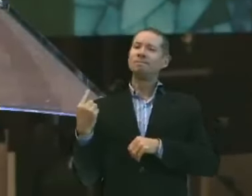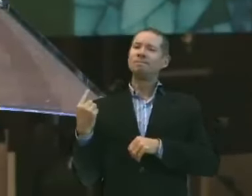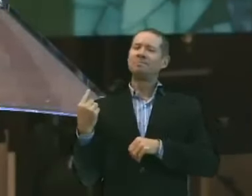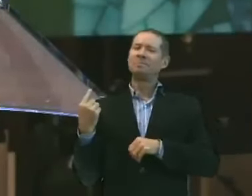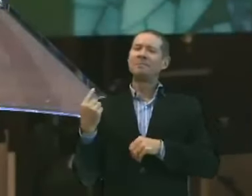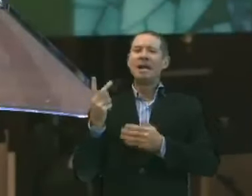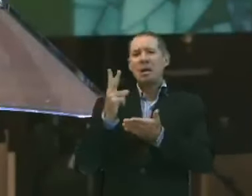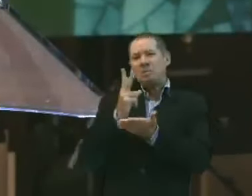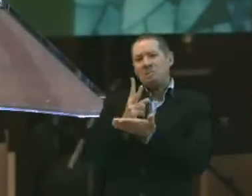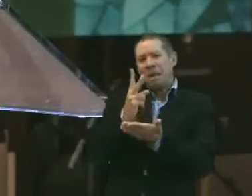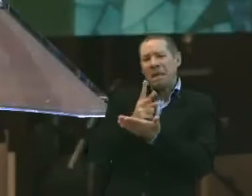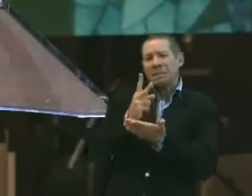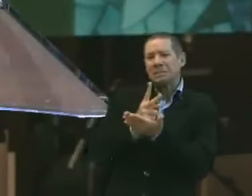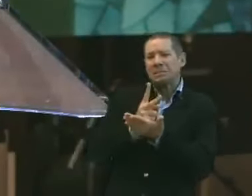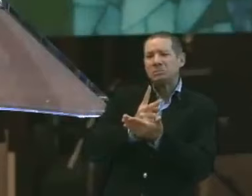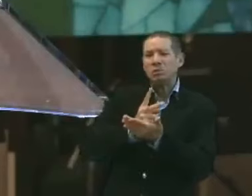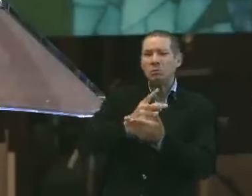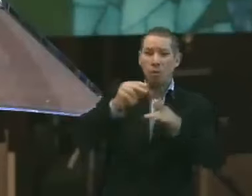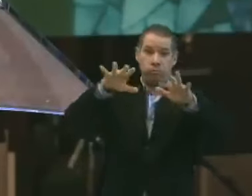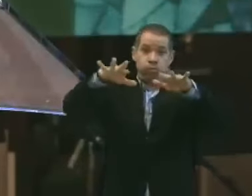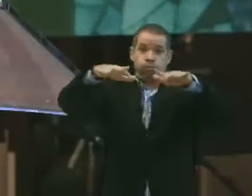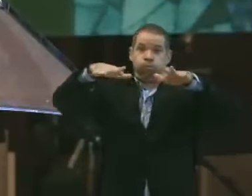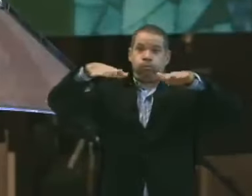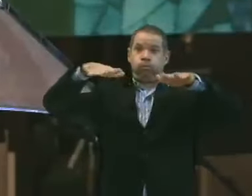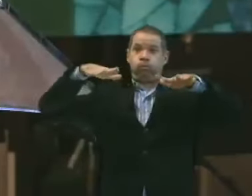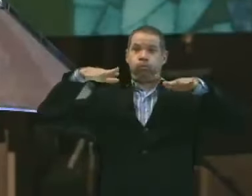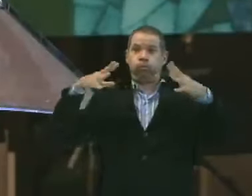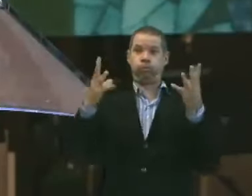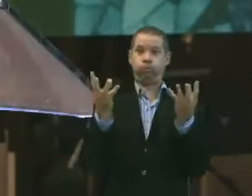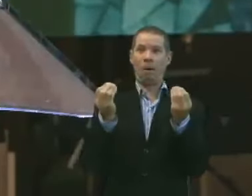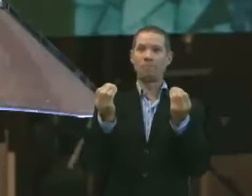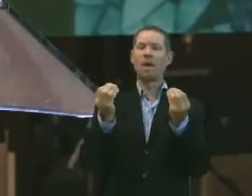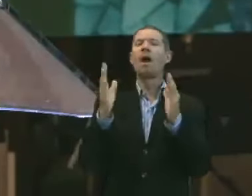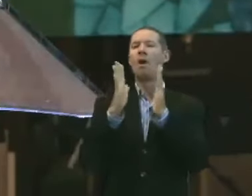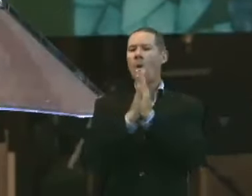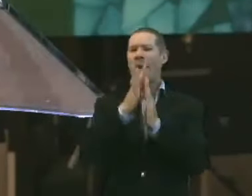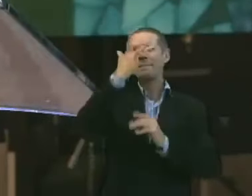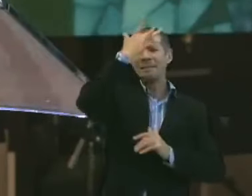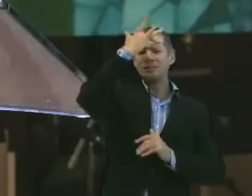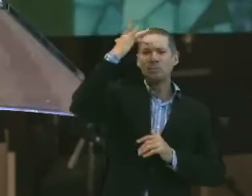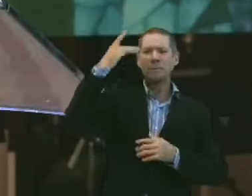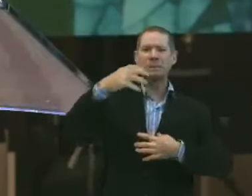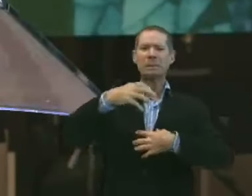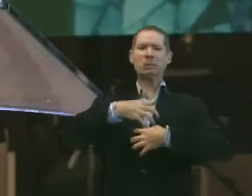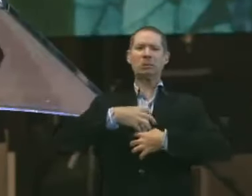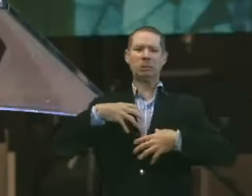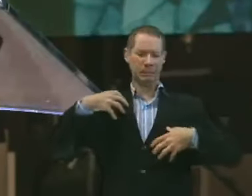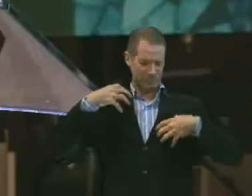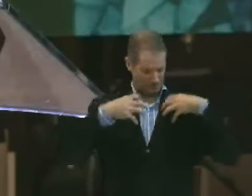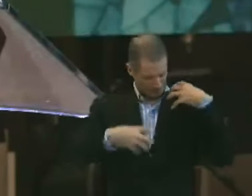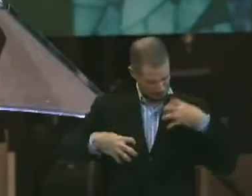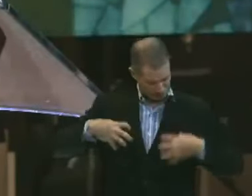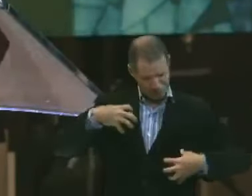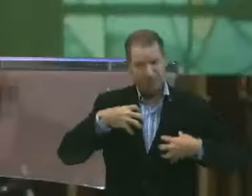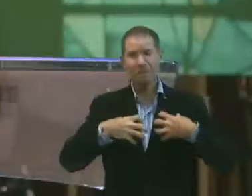Mesmo no meio de uma multidão. Quero orar por pessoas que têm se sentindo angustiadas.